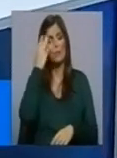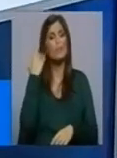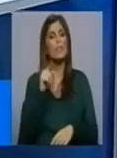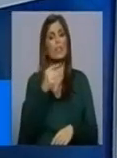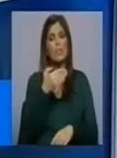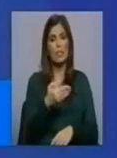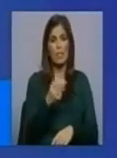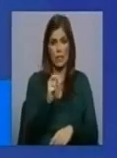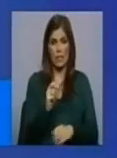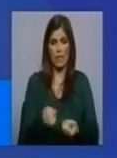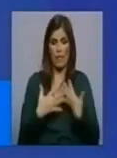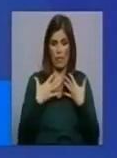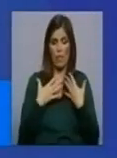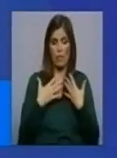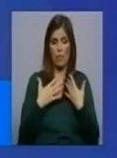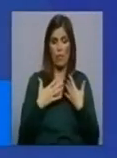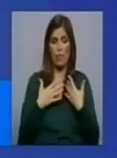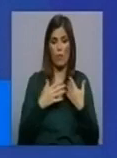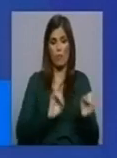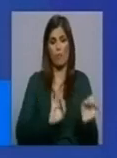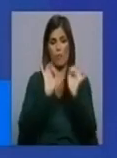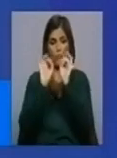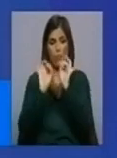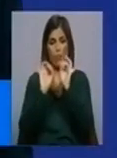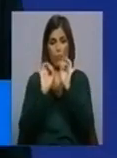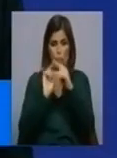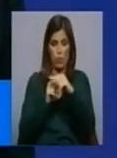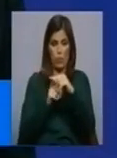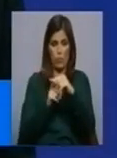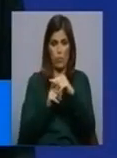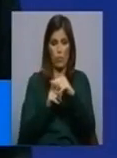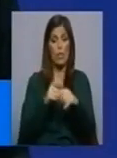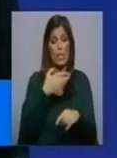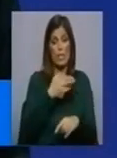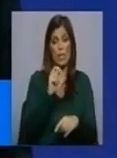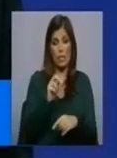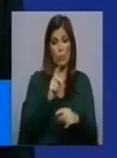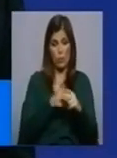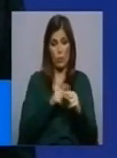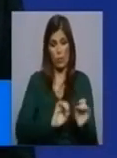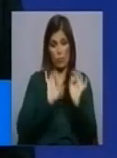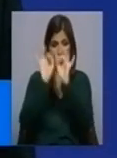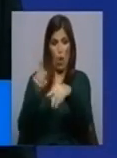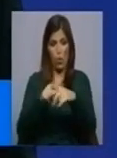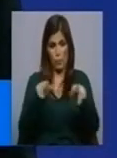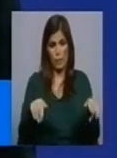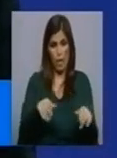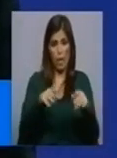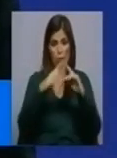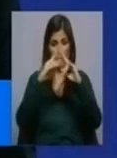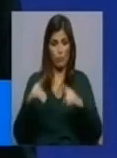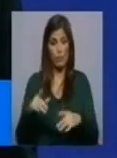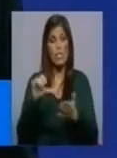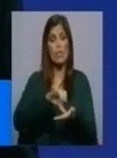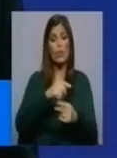73 infectados foram reencaminhados... 73 positivos? Os 73 positivos... Foram reencaminhados para o Hospital de Campanha, para os centros hospitalares?